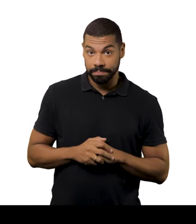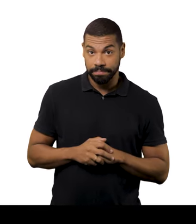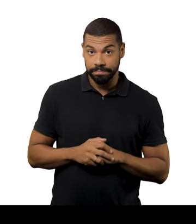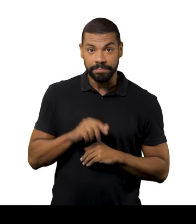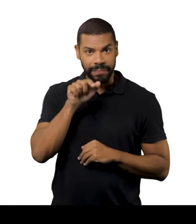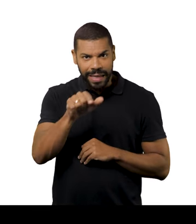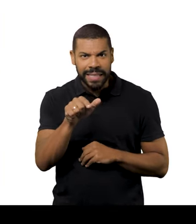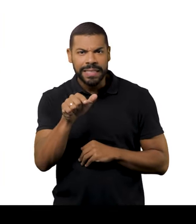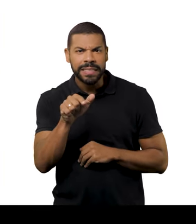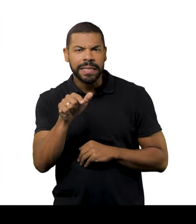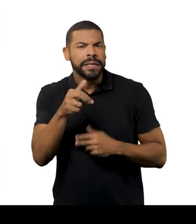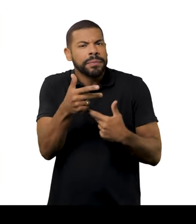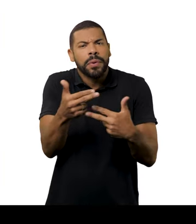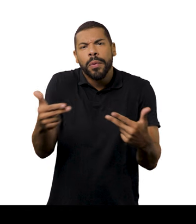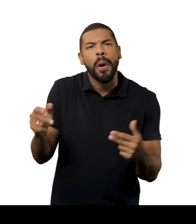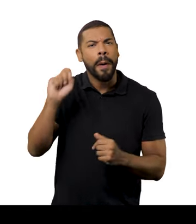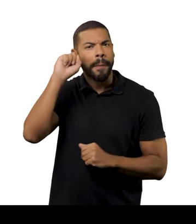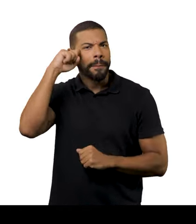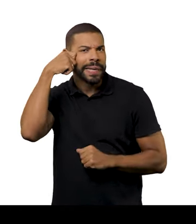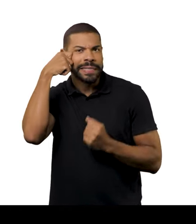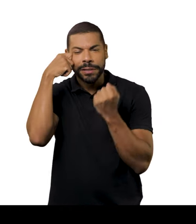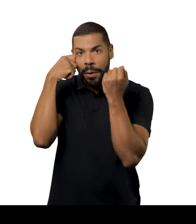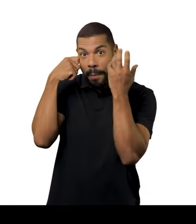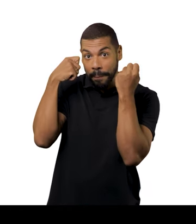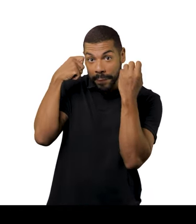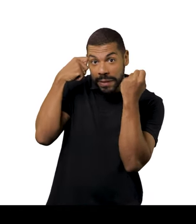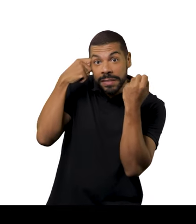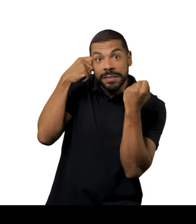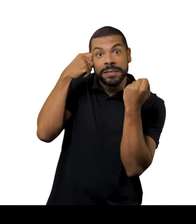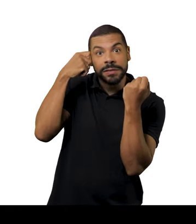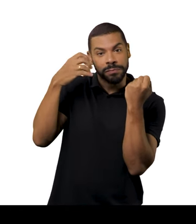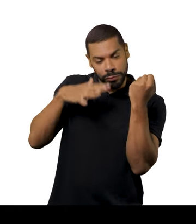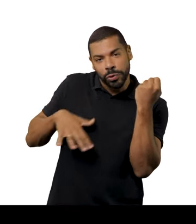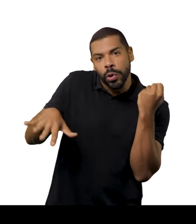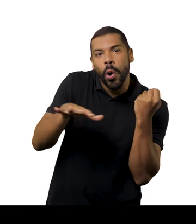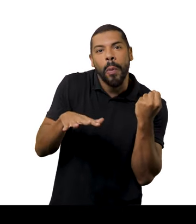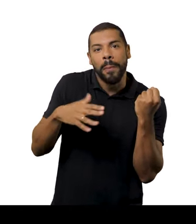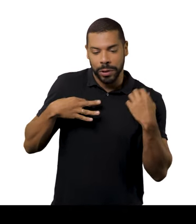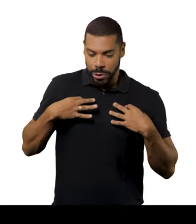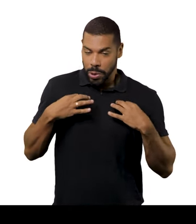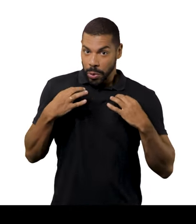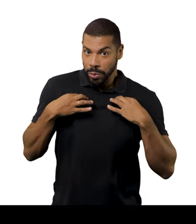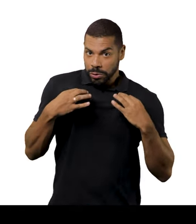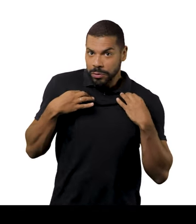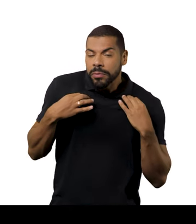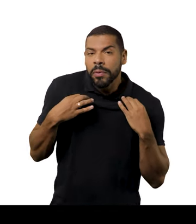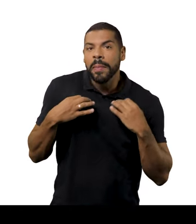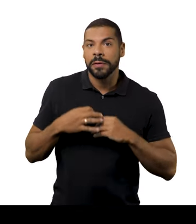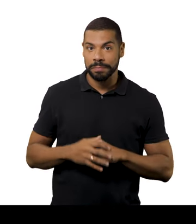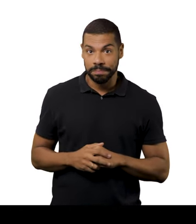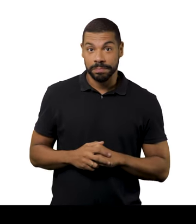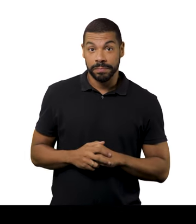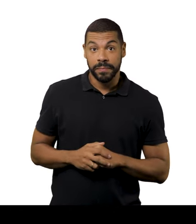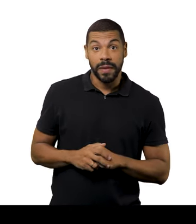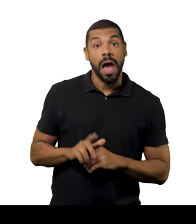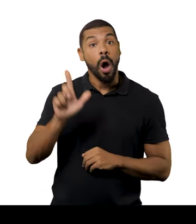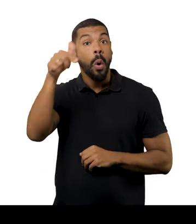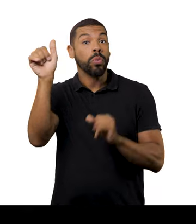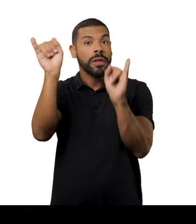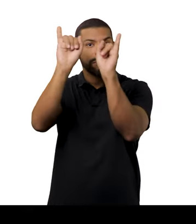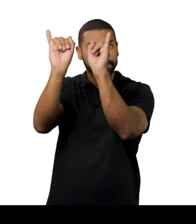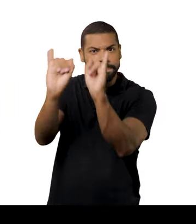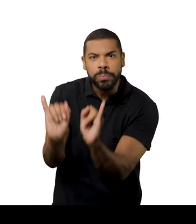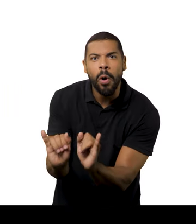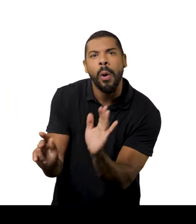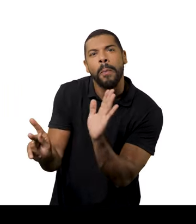Bom, enquanto esses jorgans, a preto e branco, se baseiam em peças de vestuário tradicionais, o